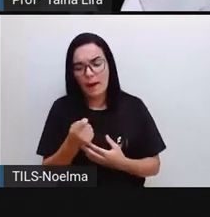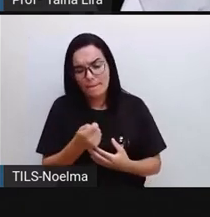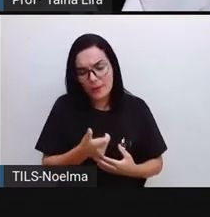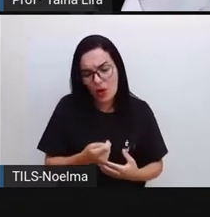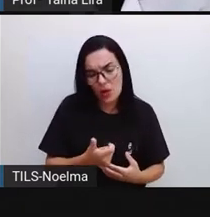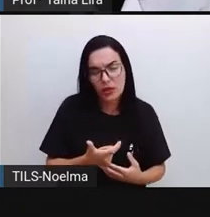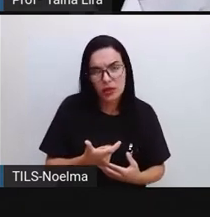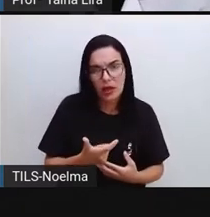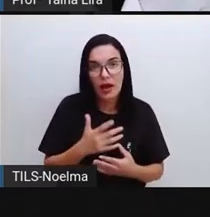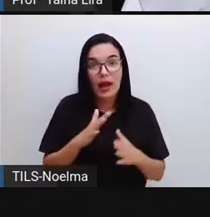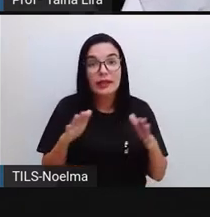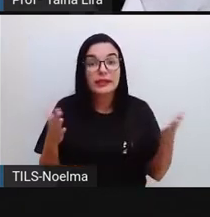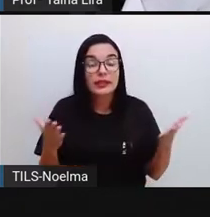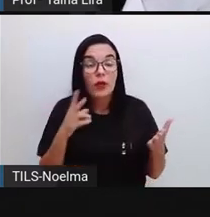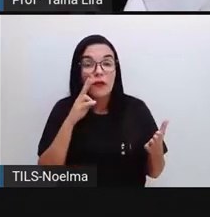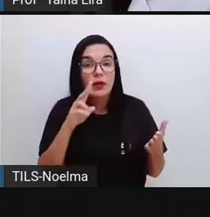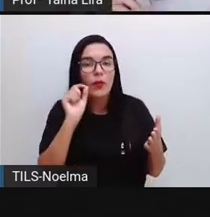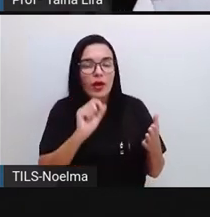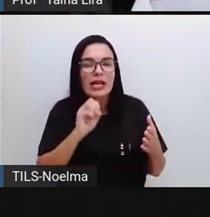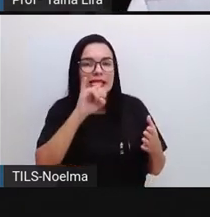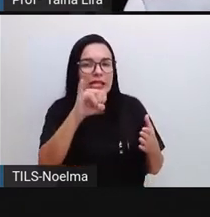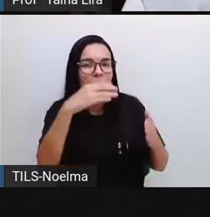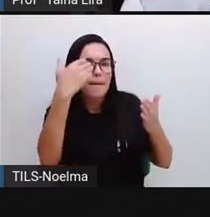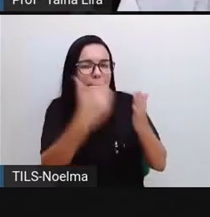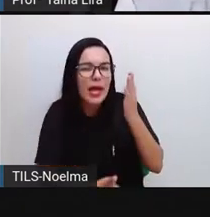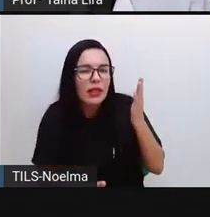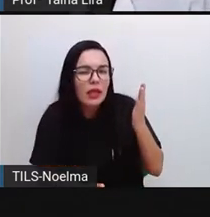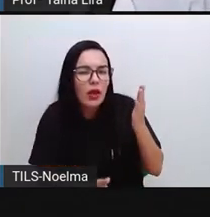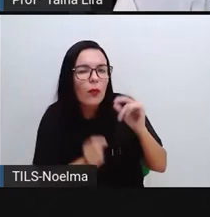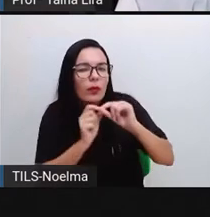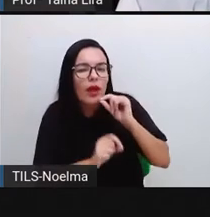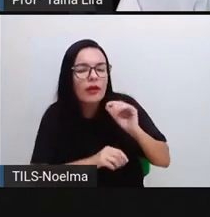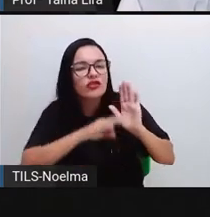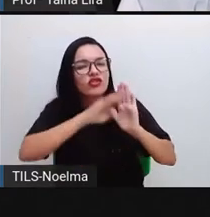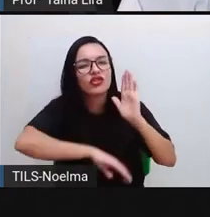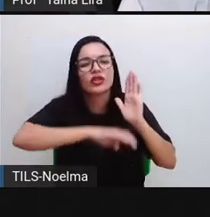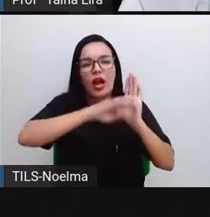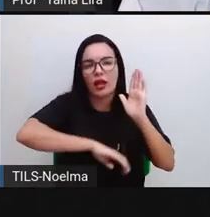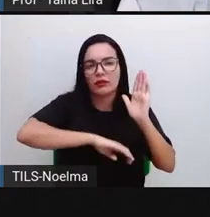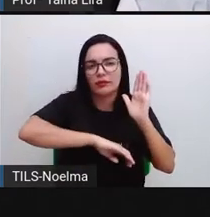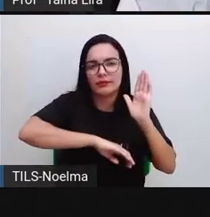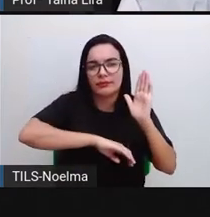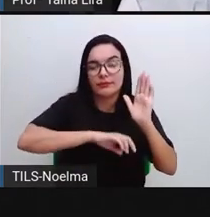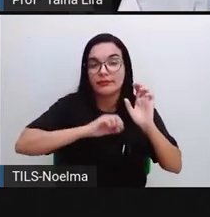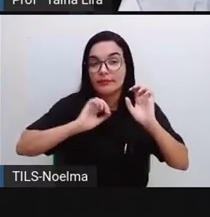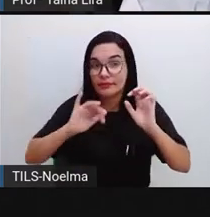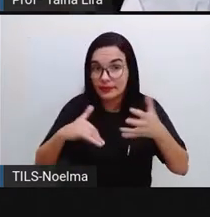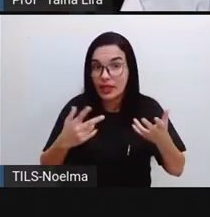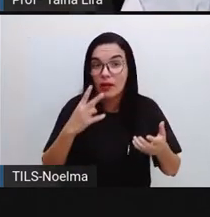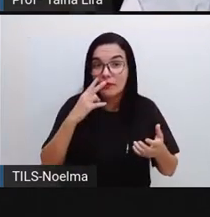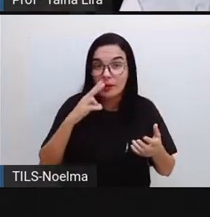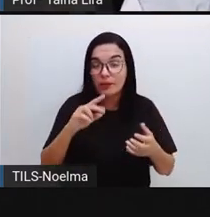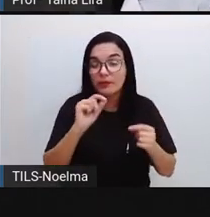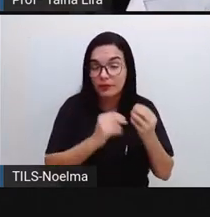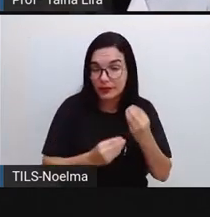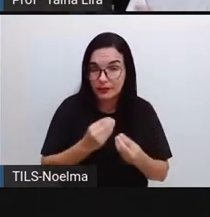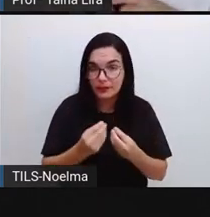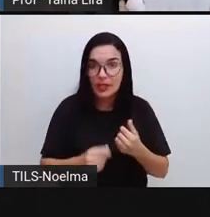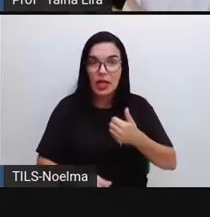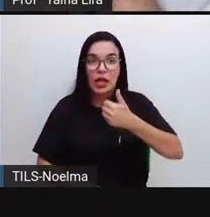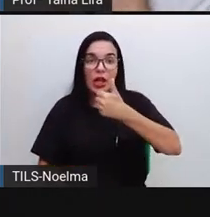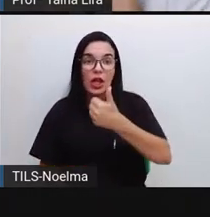ele perdeu, então é porque essa bolinha foi tirada. Então, é essa situação, né, esse probleminha